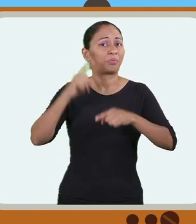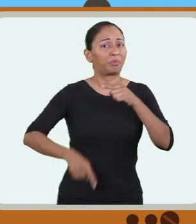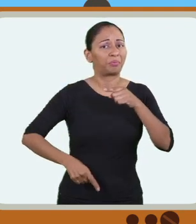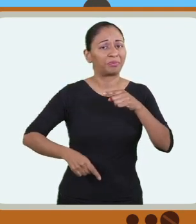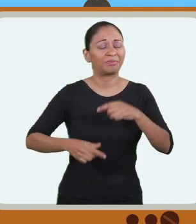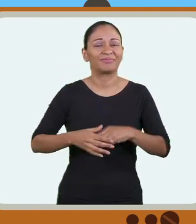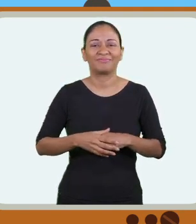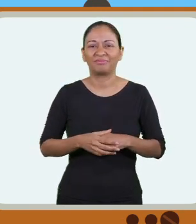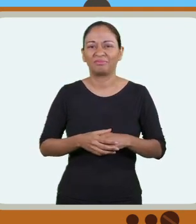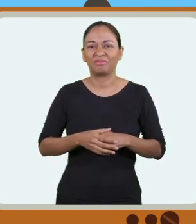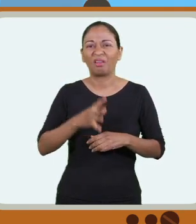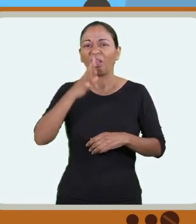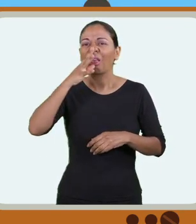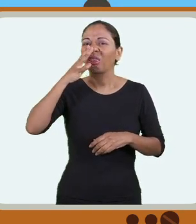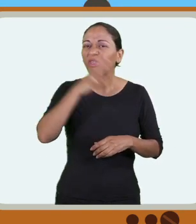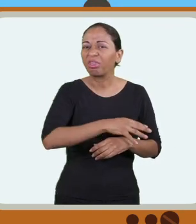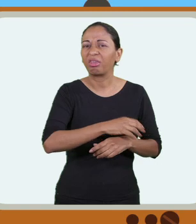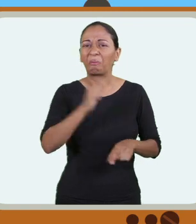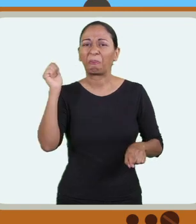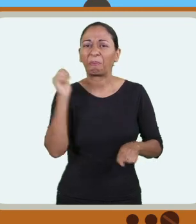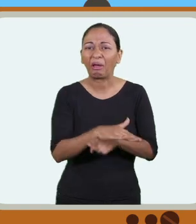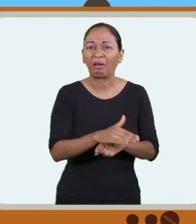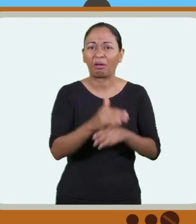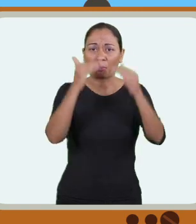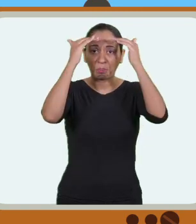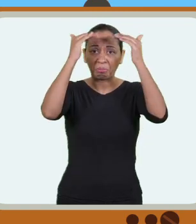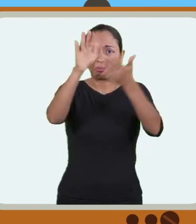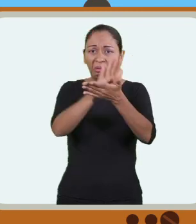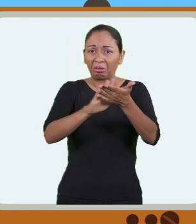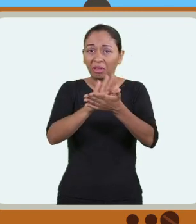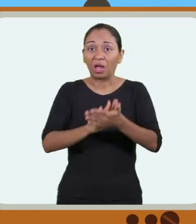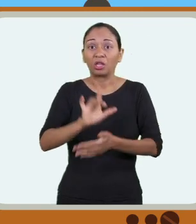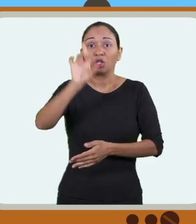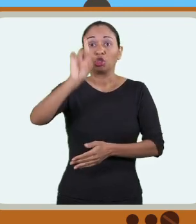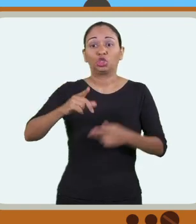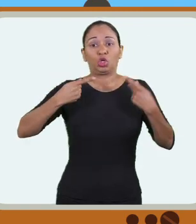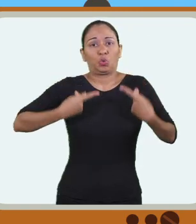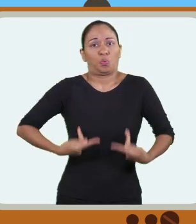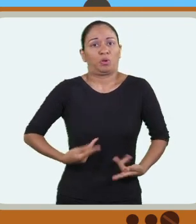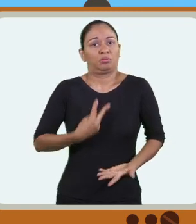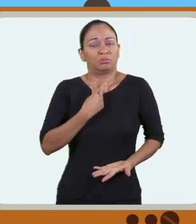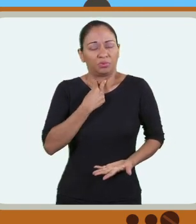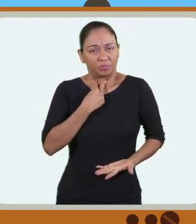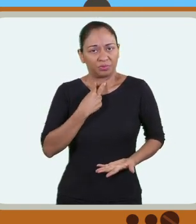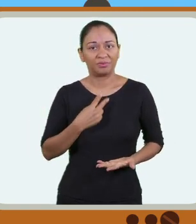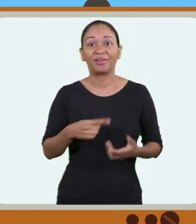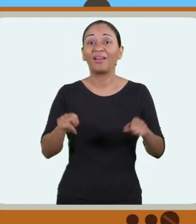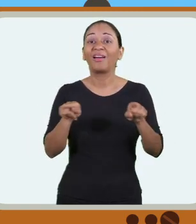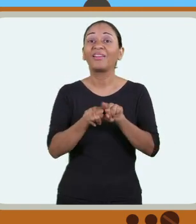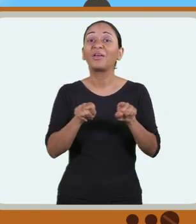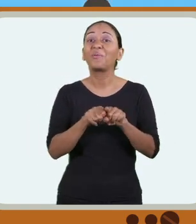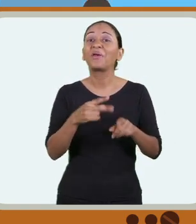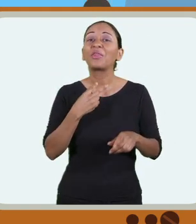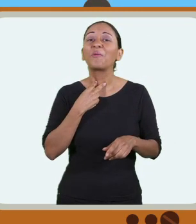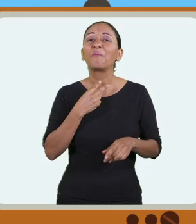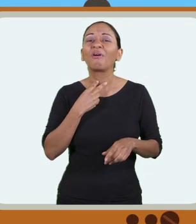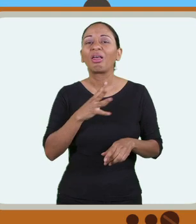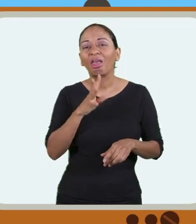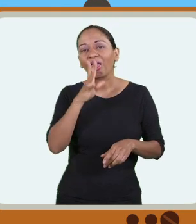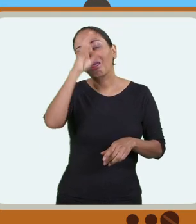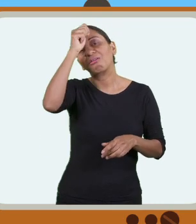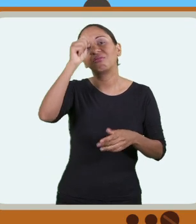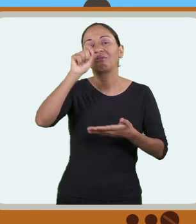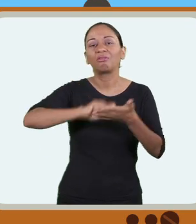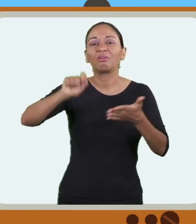Desenhos não contam. Não seja ofensivo, não cometa nenhuma injúria e não desrespeite os direitos humanos. Também não vale